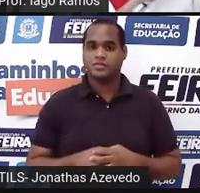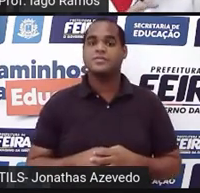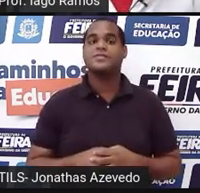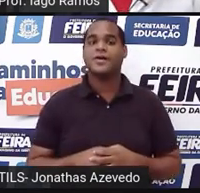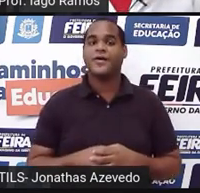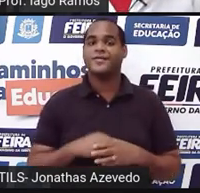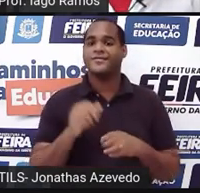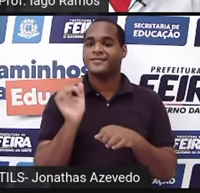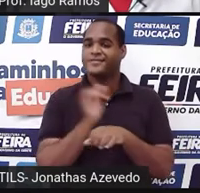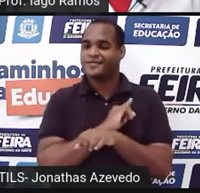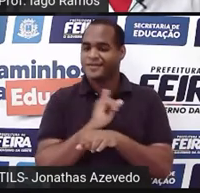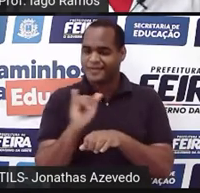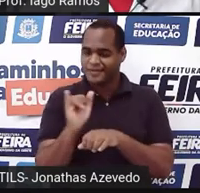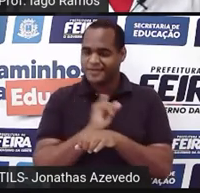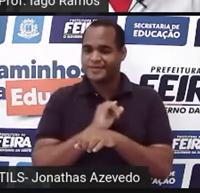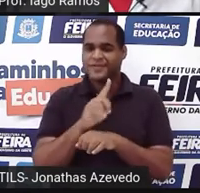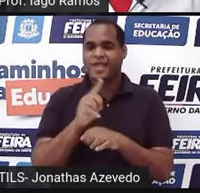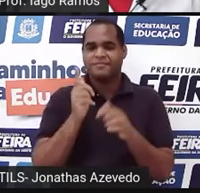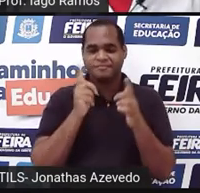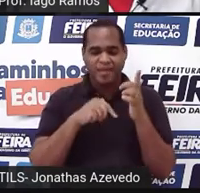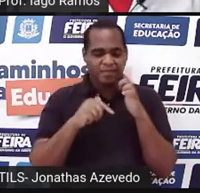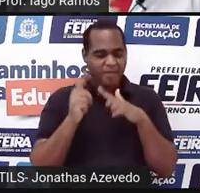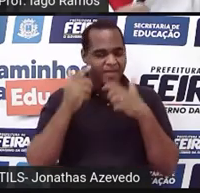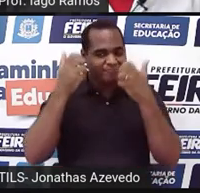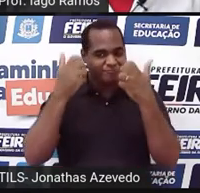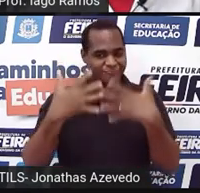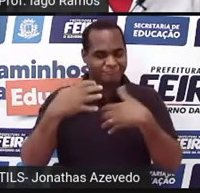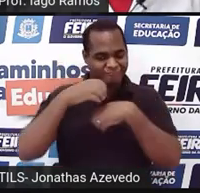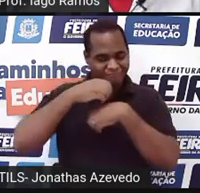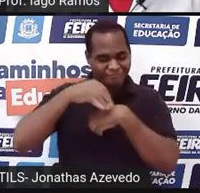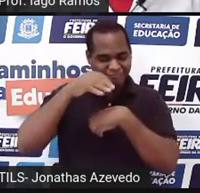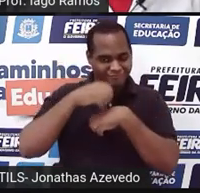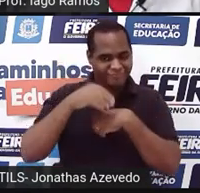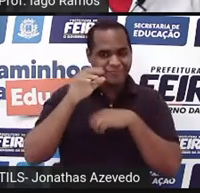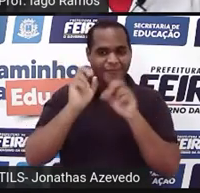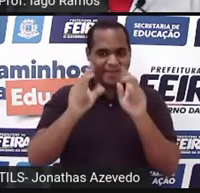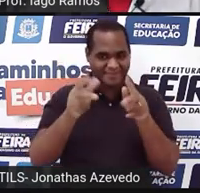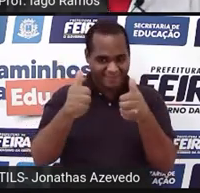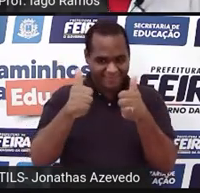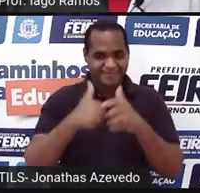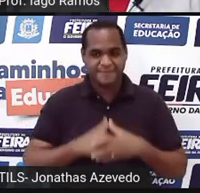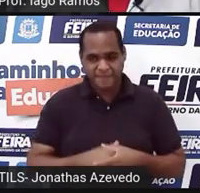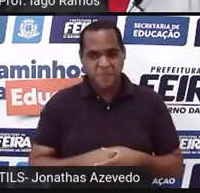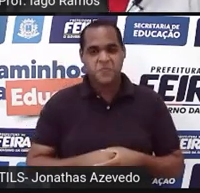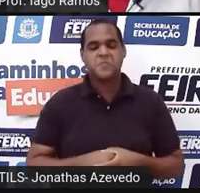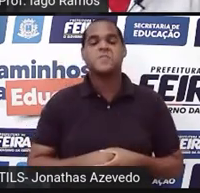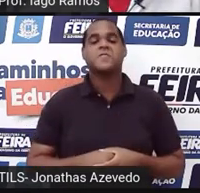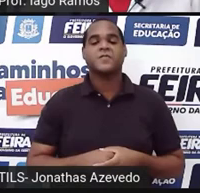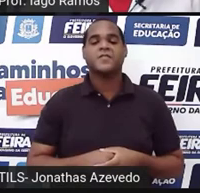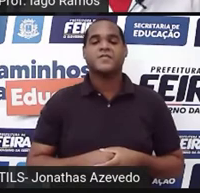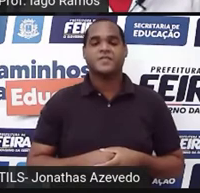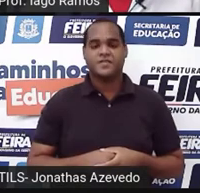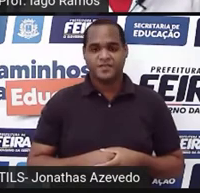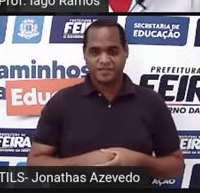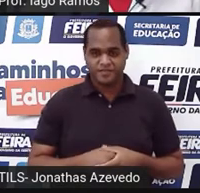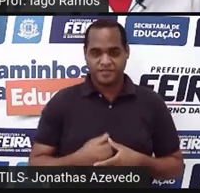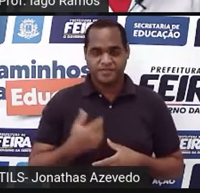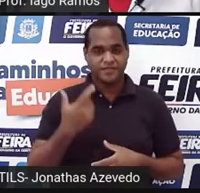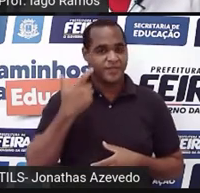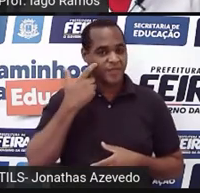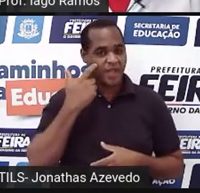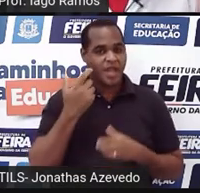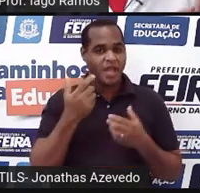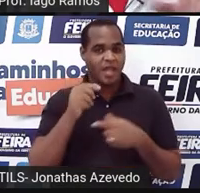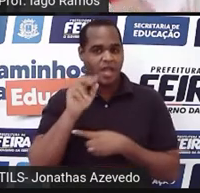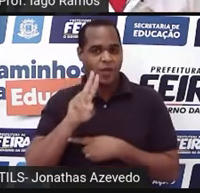estratégia que eu vou trazer aqui para você, tá bom? Então, uma estratégia que eu